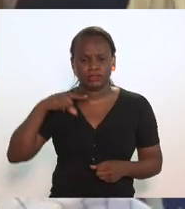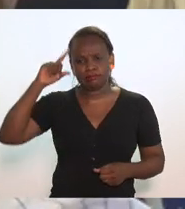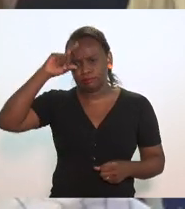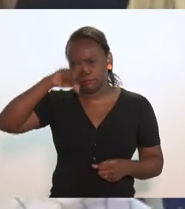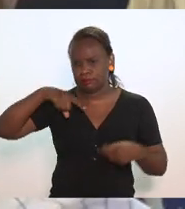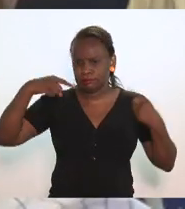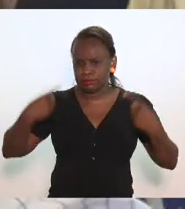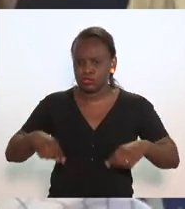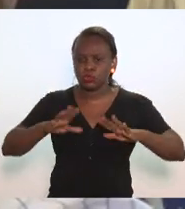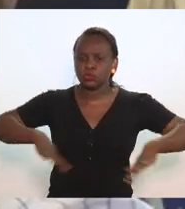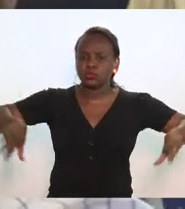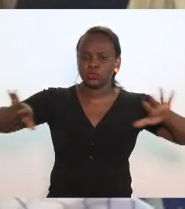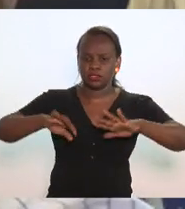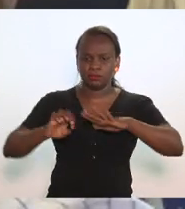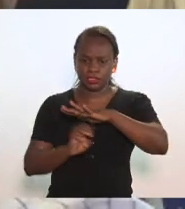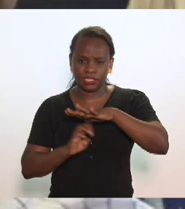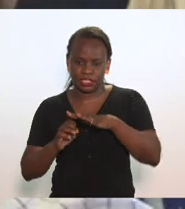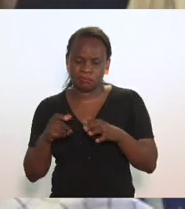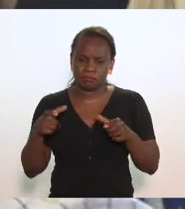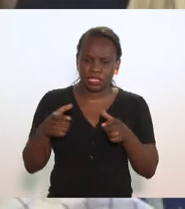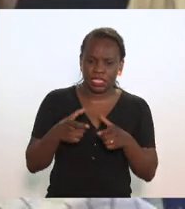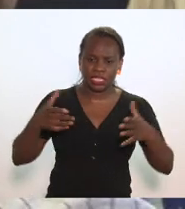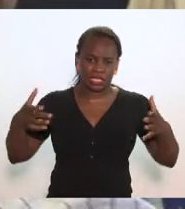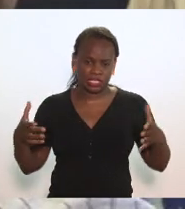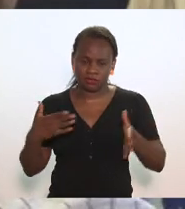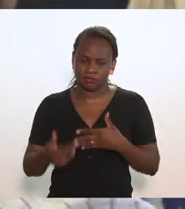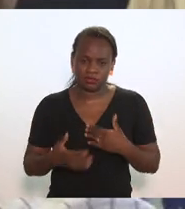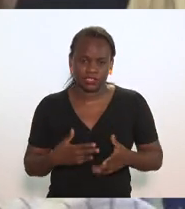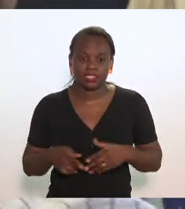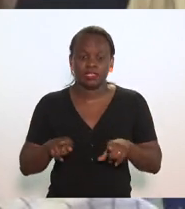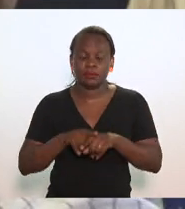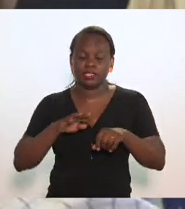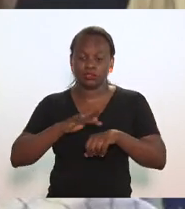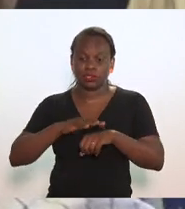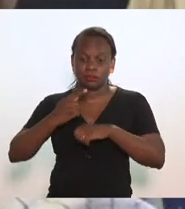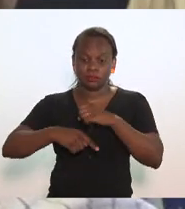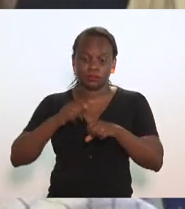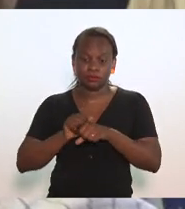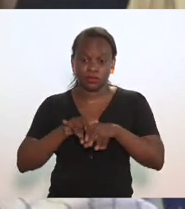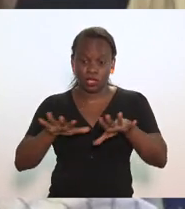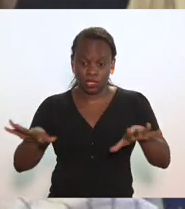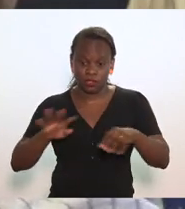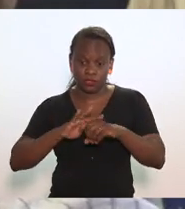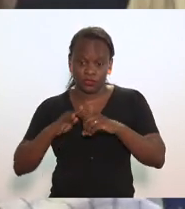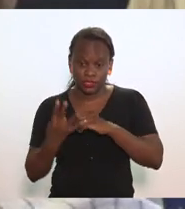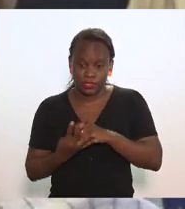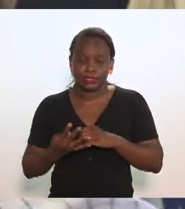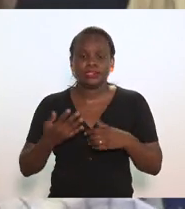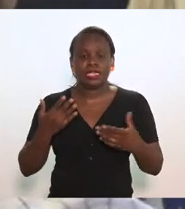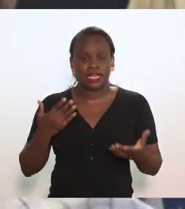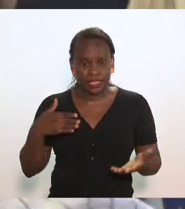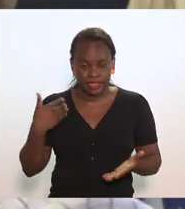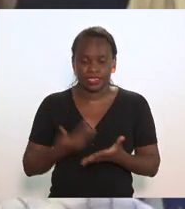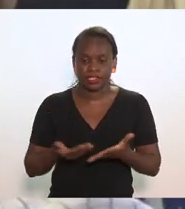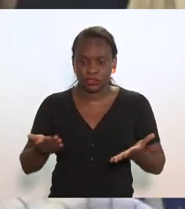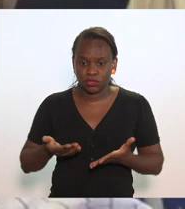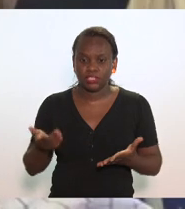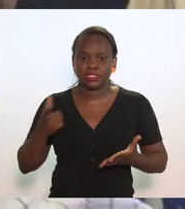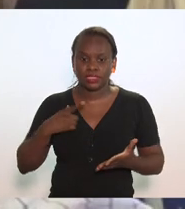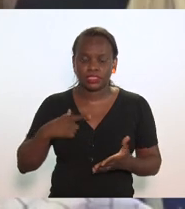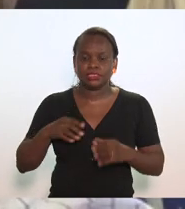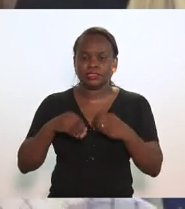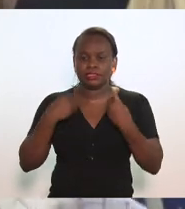para todas as empresas, pequenas, médias e grandes. E a pandemia causada pela Covid gerou e gera severos